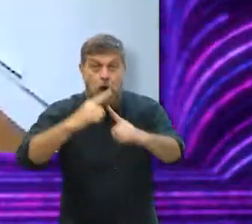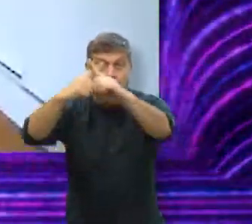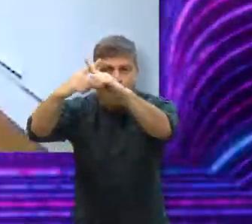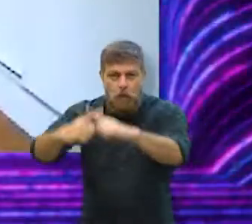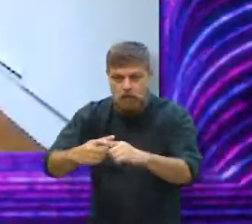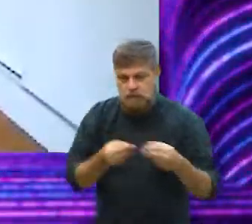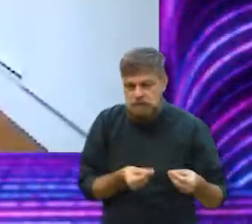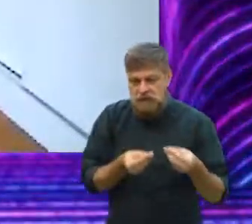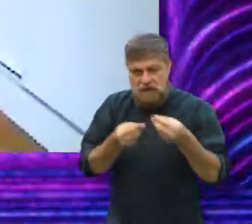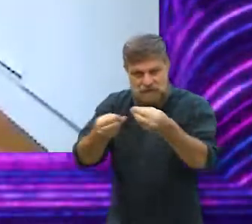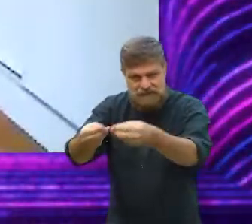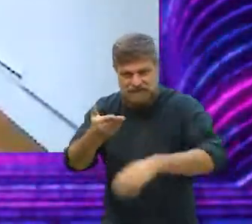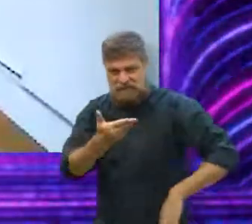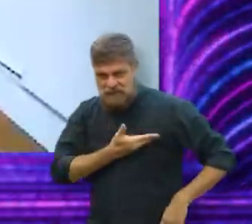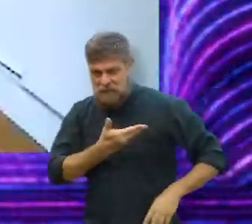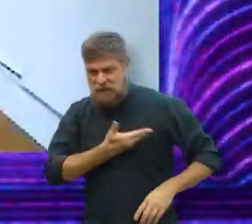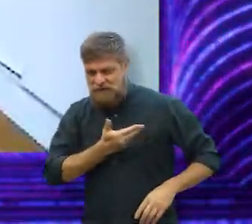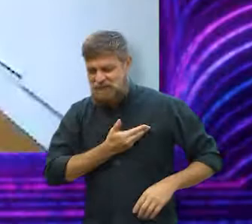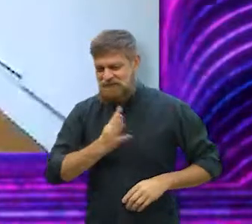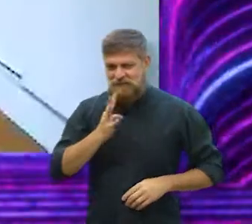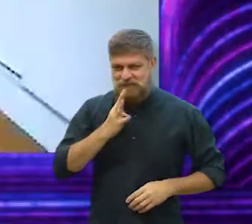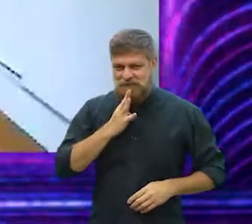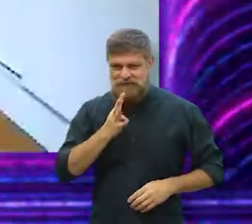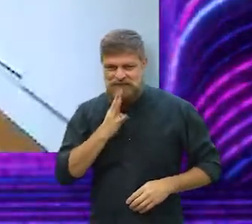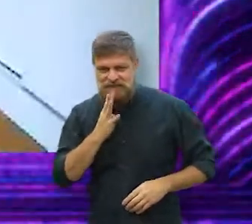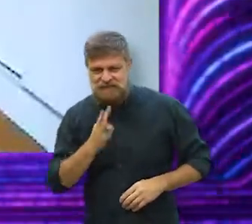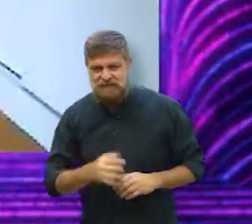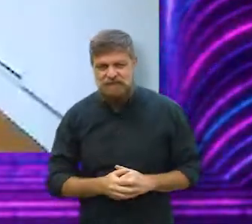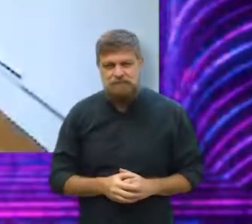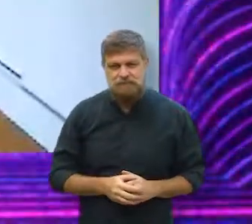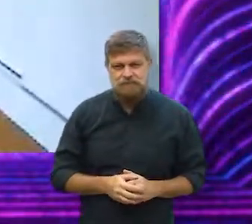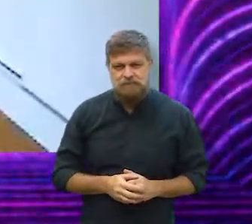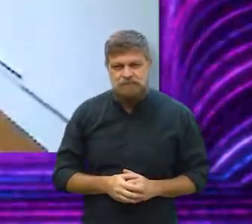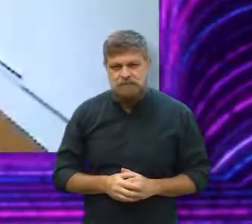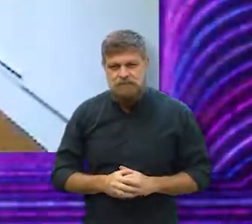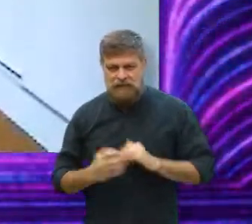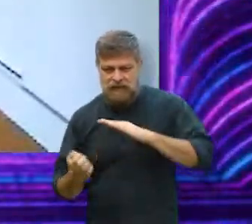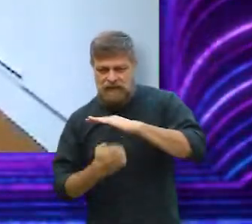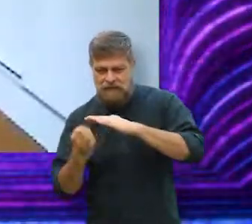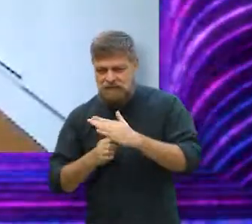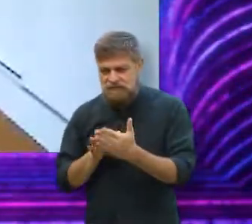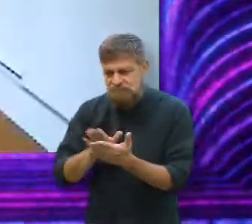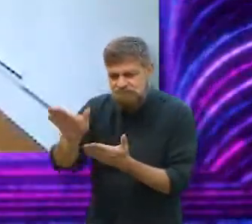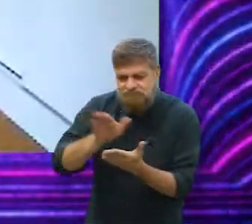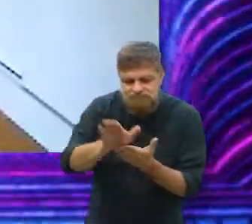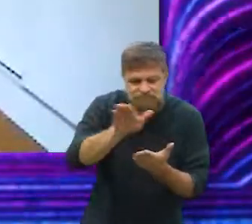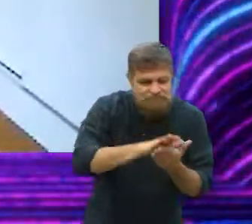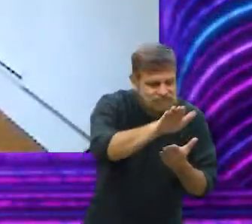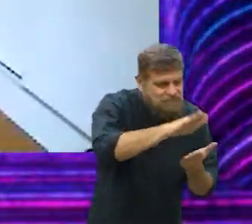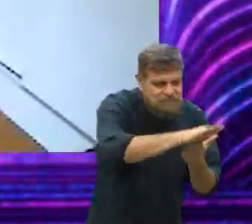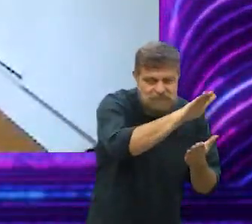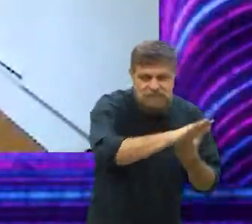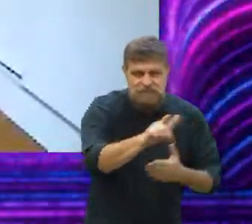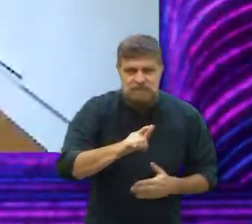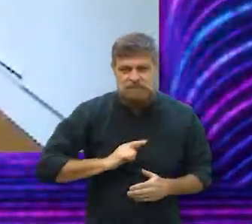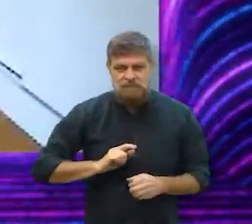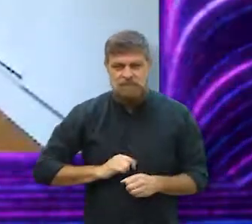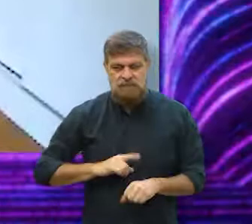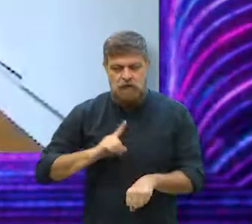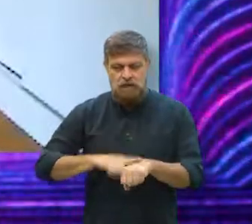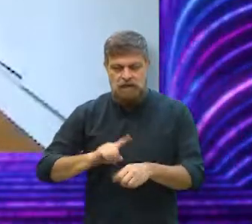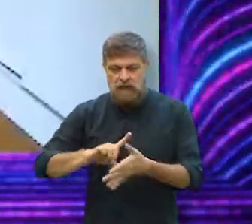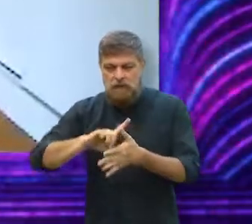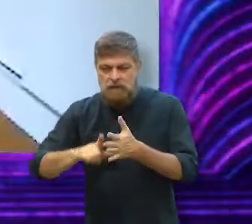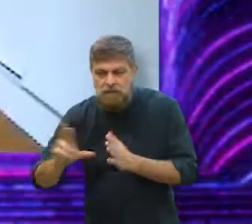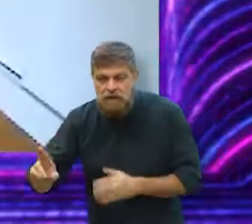concurso, mandei para um amigo que conhecia umas editoras e mandei para essas editoras um tempo,